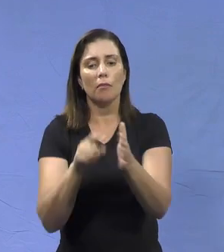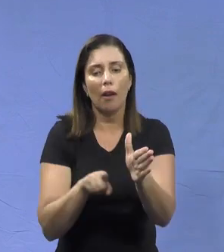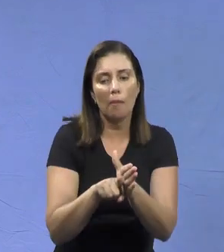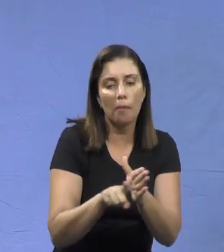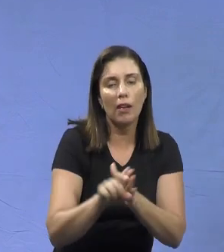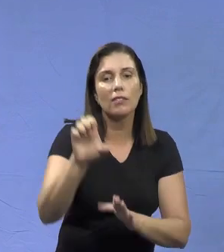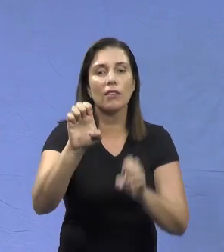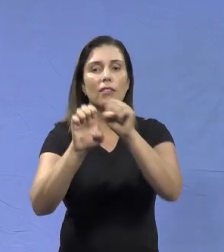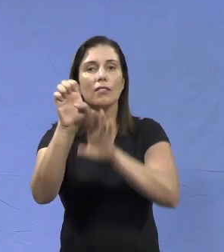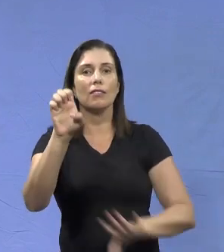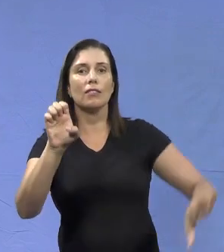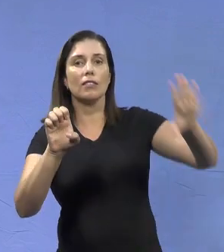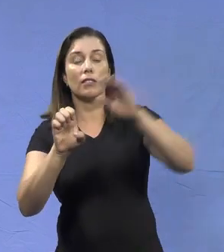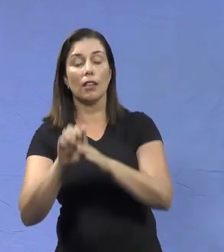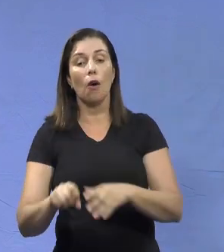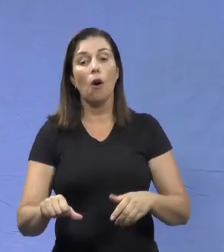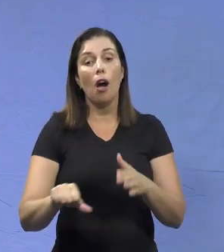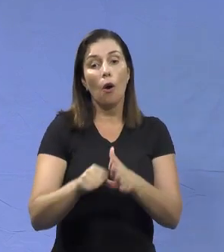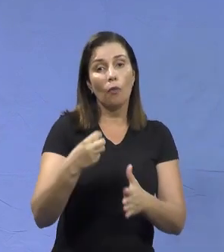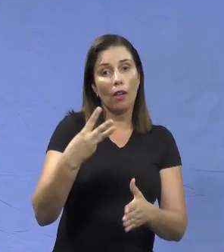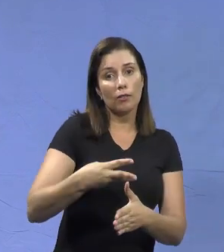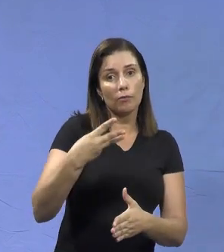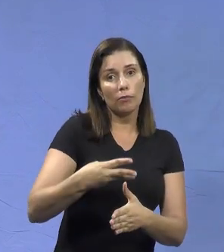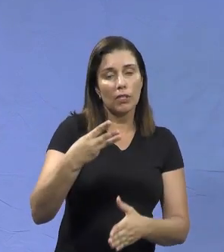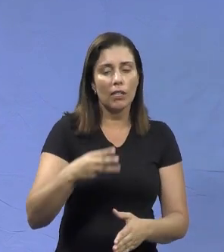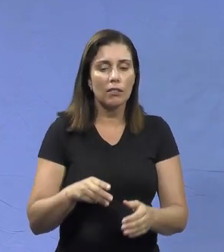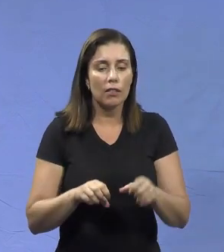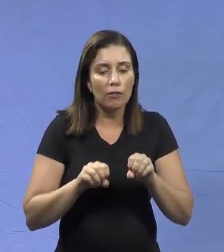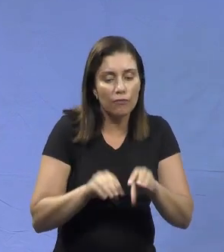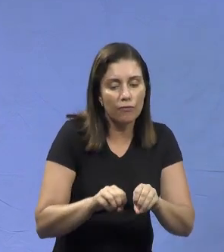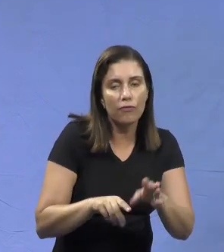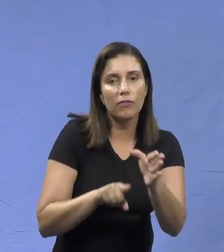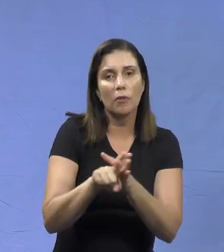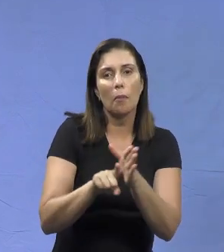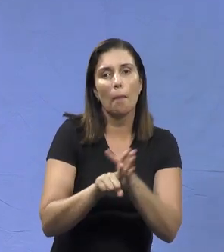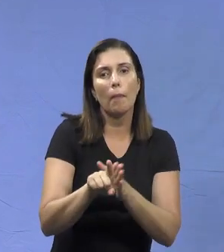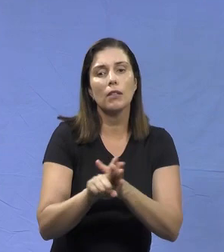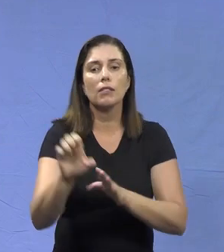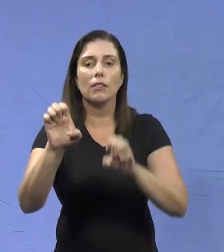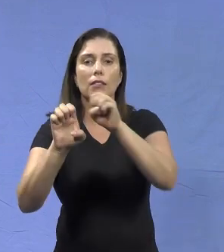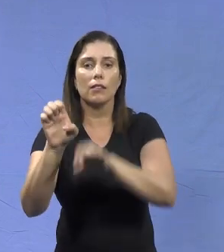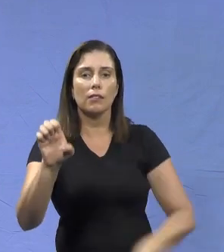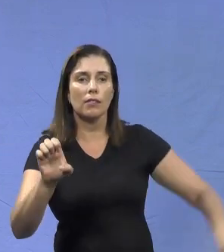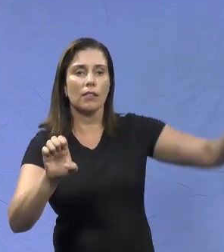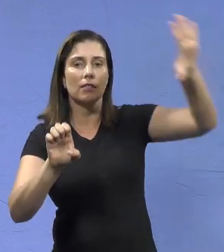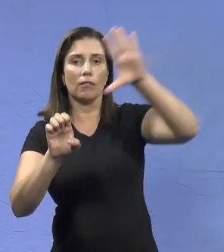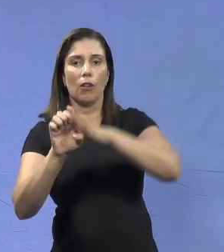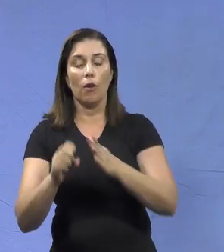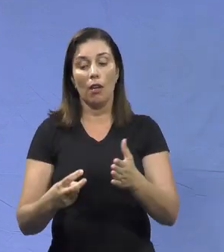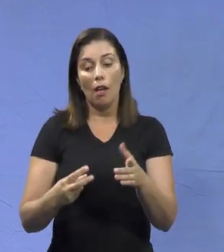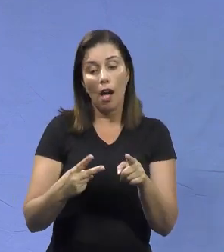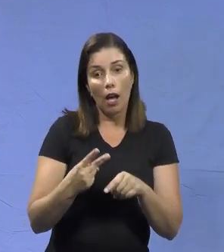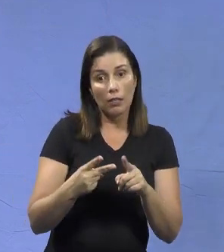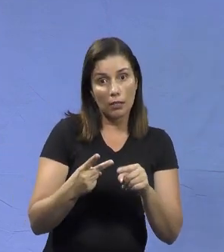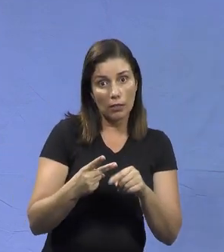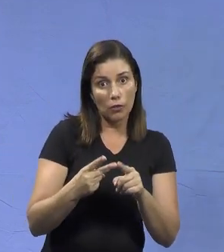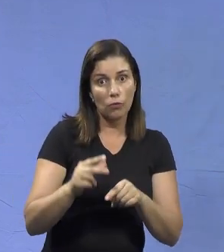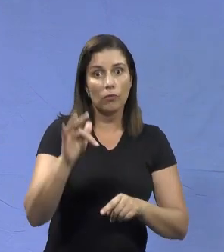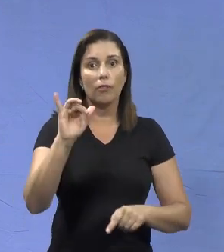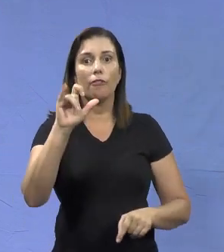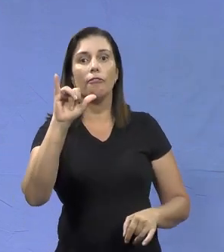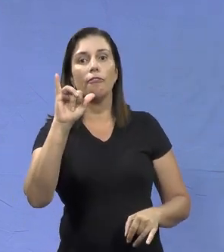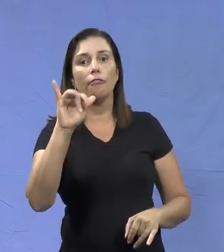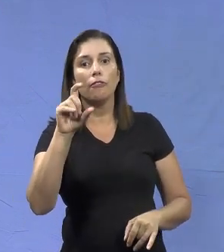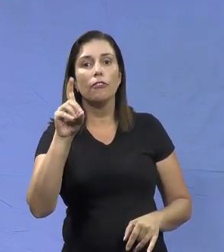ao 13º Seminário de Ensino, Pesquisa e Extensão da UENG, a 2ª FIDETEC e a